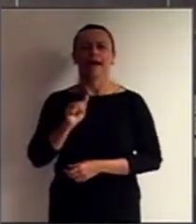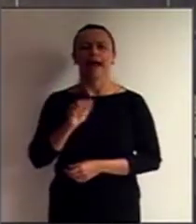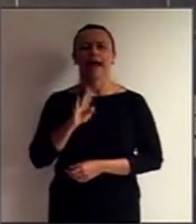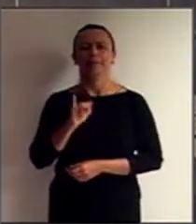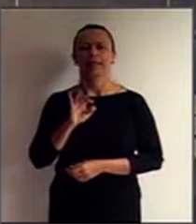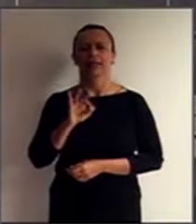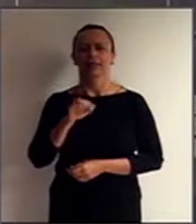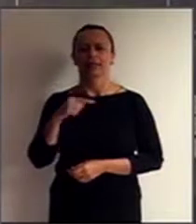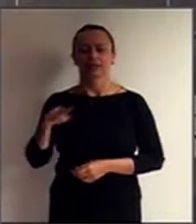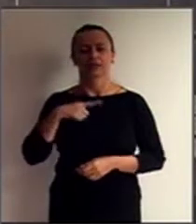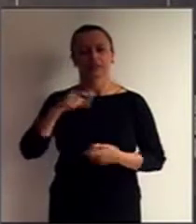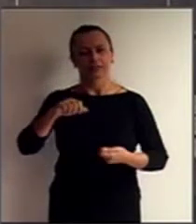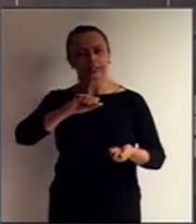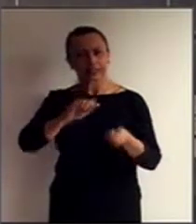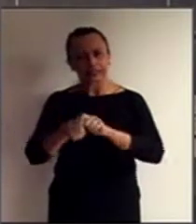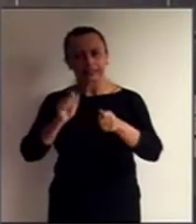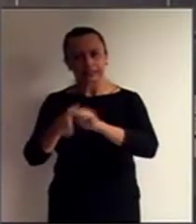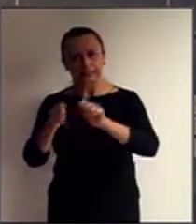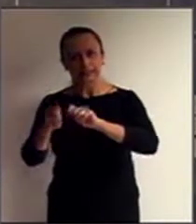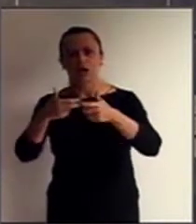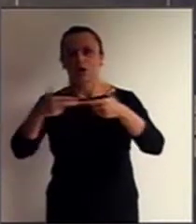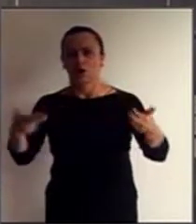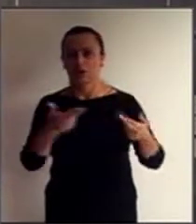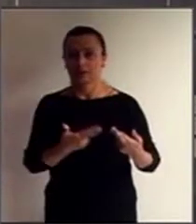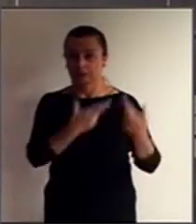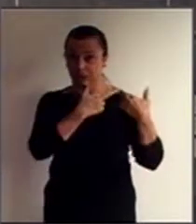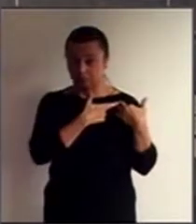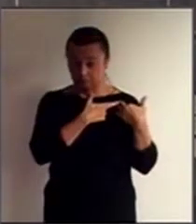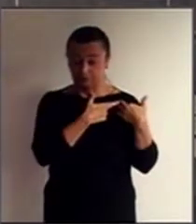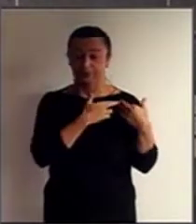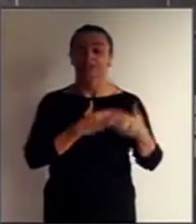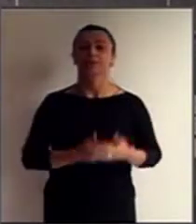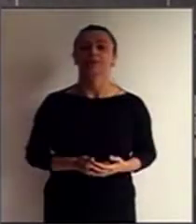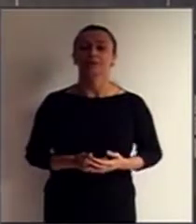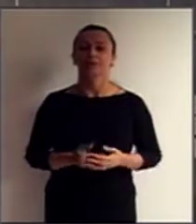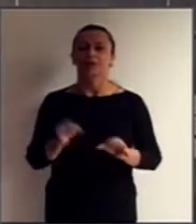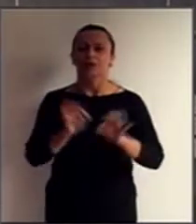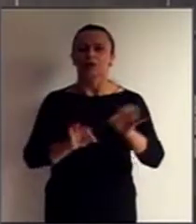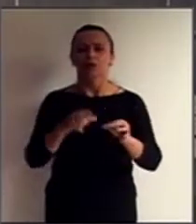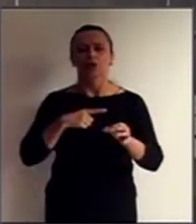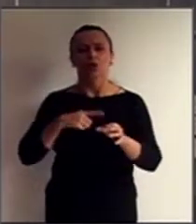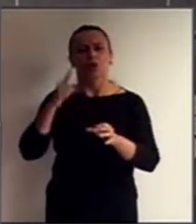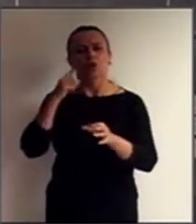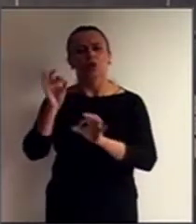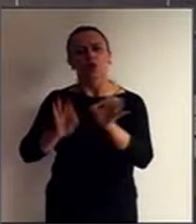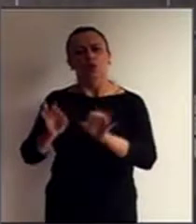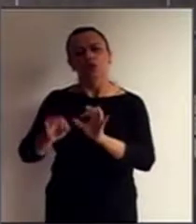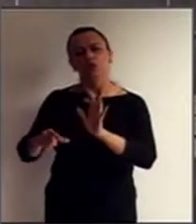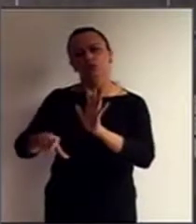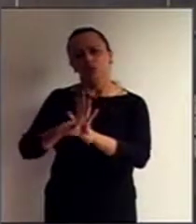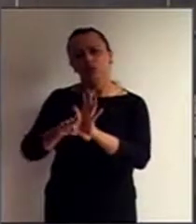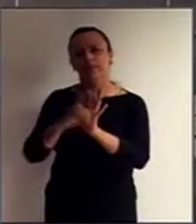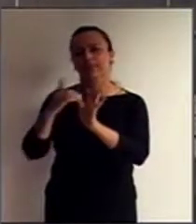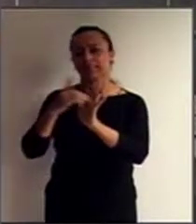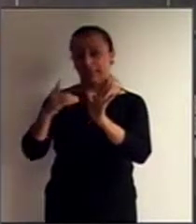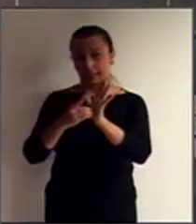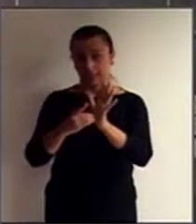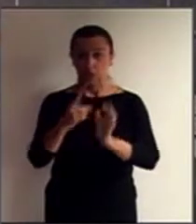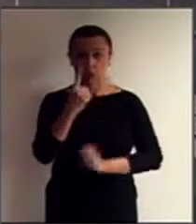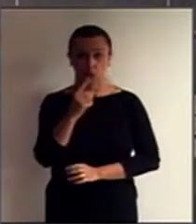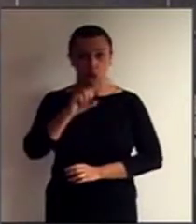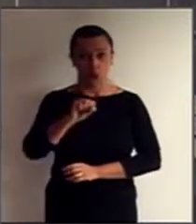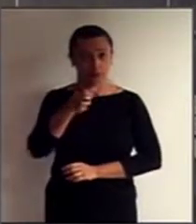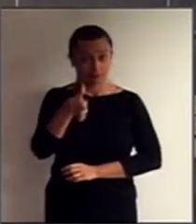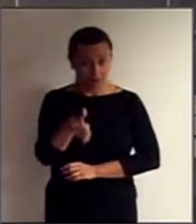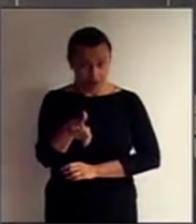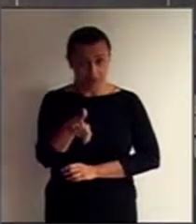de muitas responsabilidades. O seu texto foi incorporado ao ordenamento jurídico pátrio pelo Decreto Legislativo 186